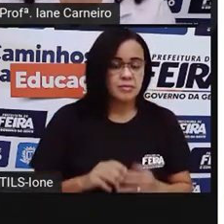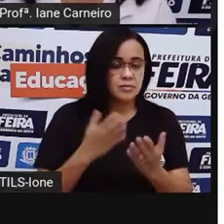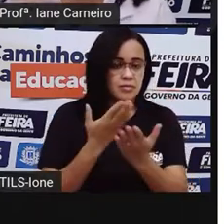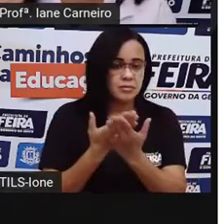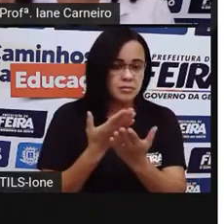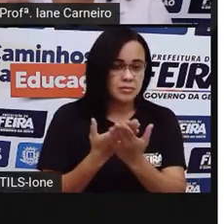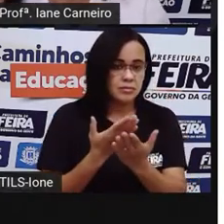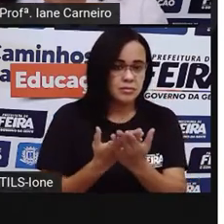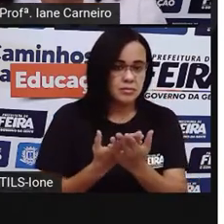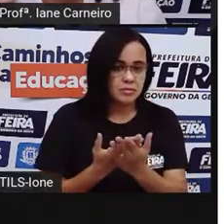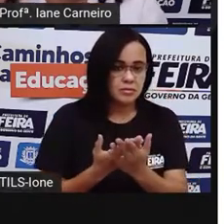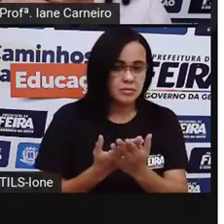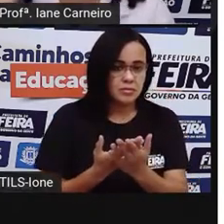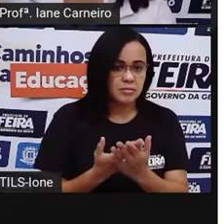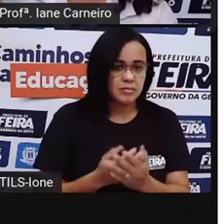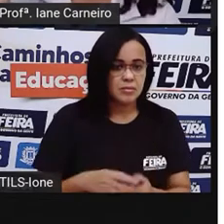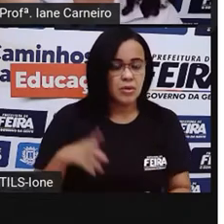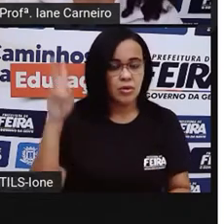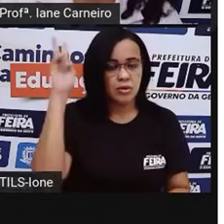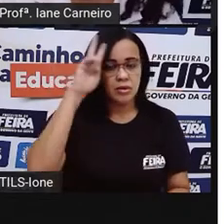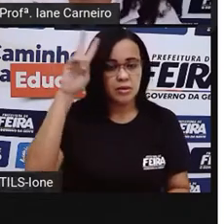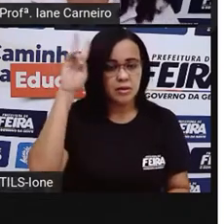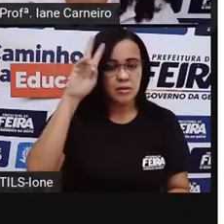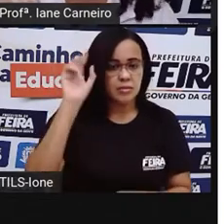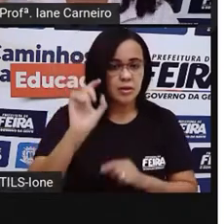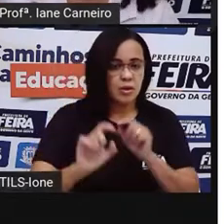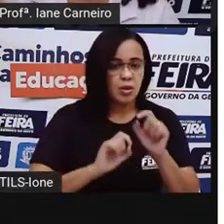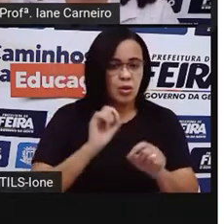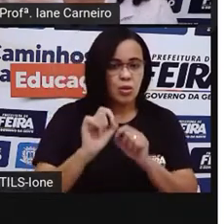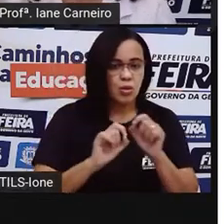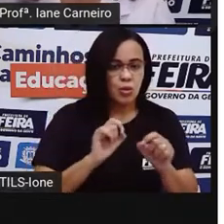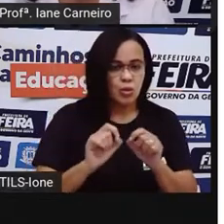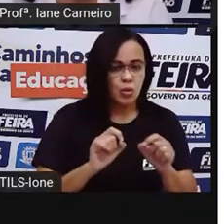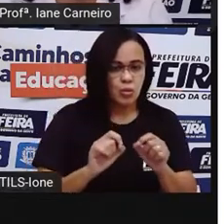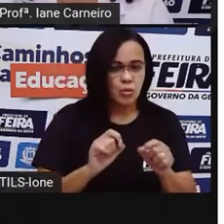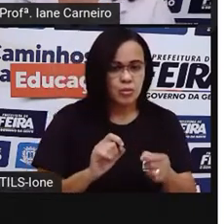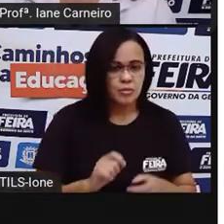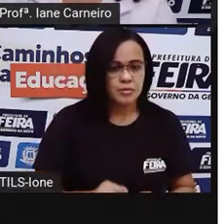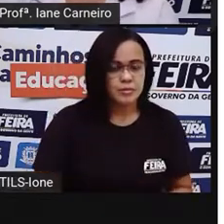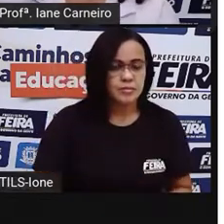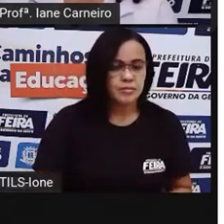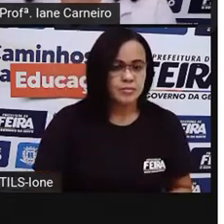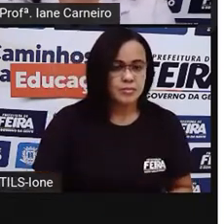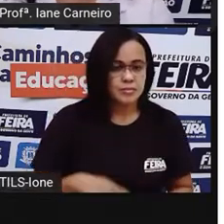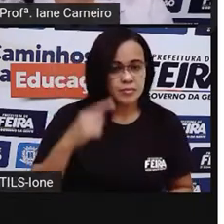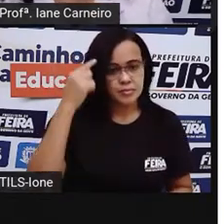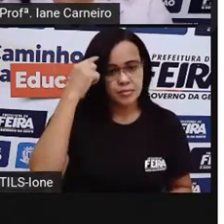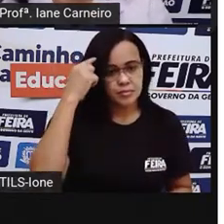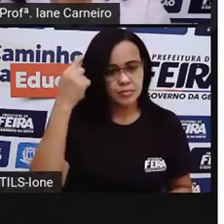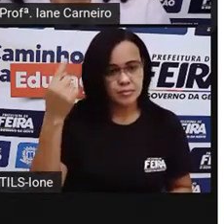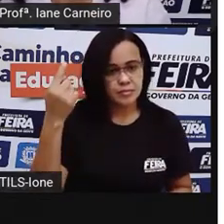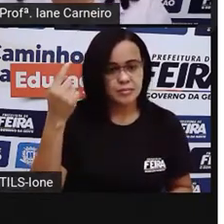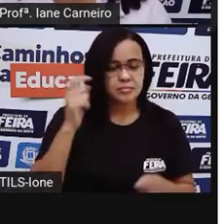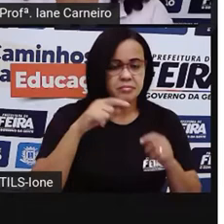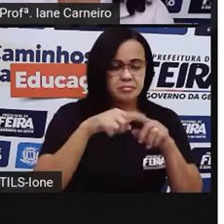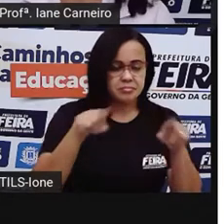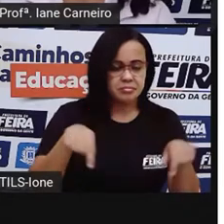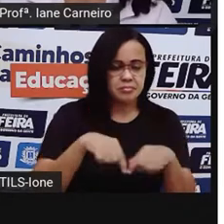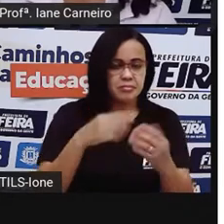É o momento de você lembrar um pouco de como é a sua sala, e também de você pensar, como é que será a minha sala